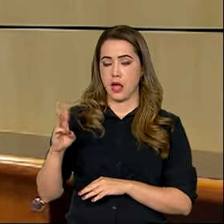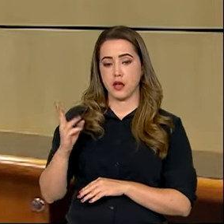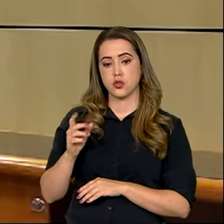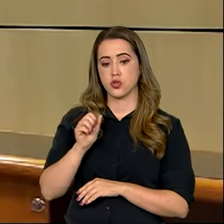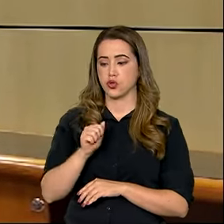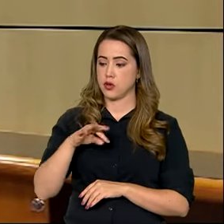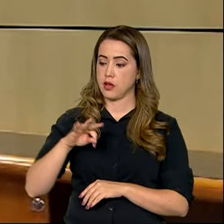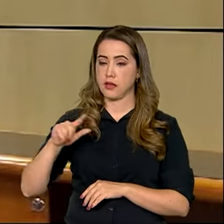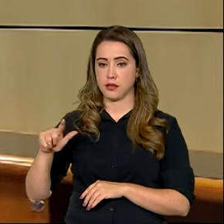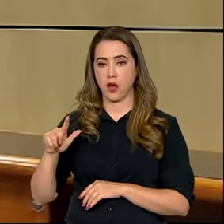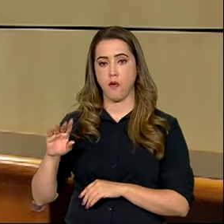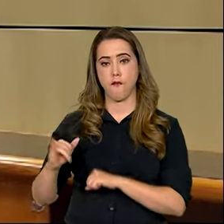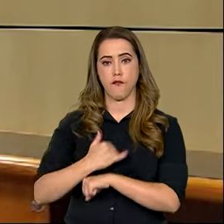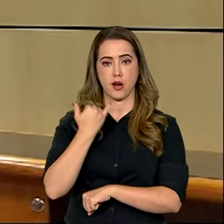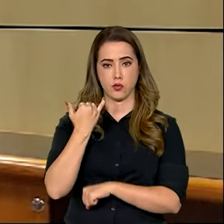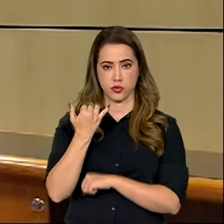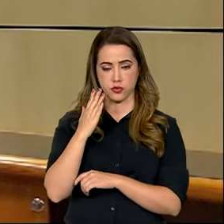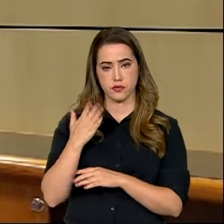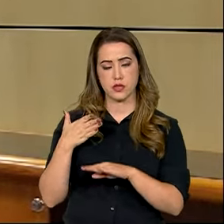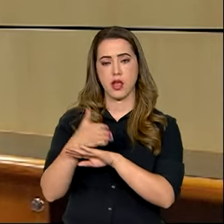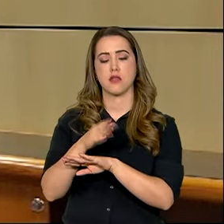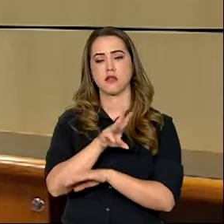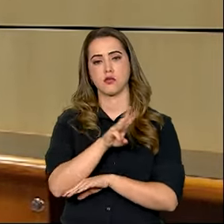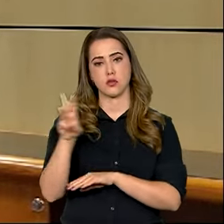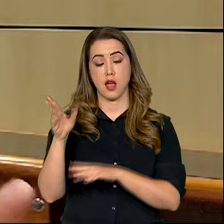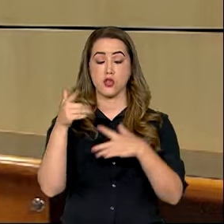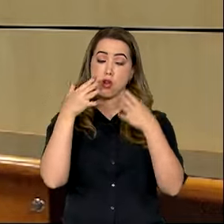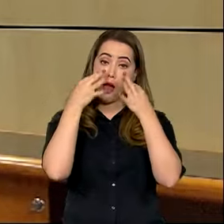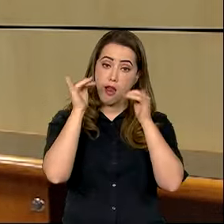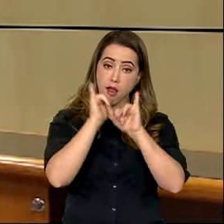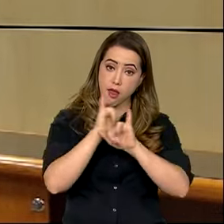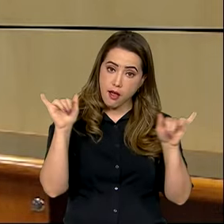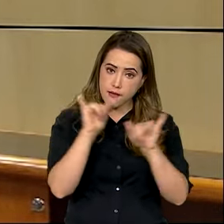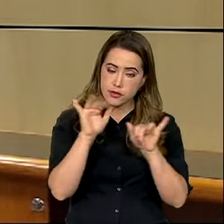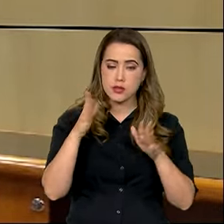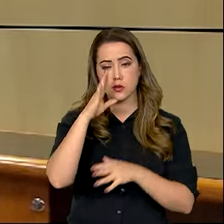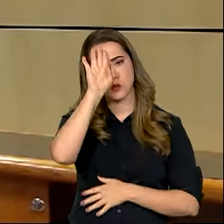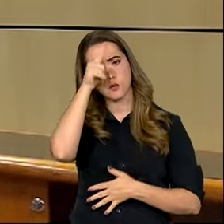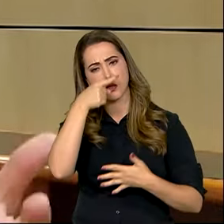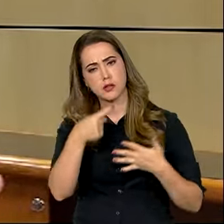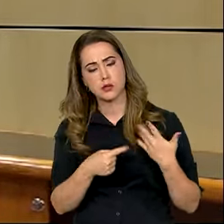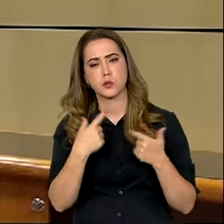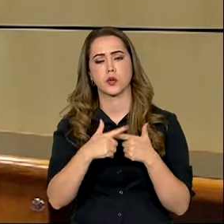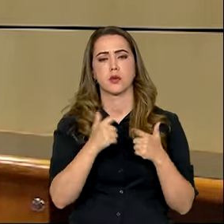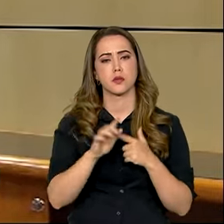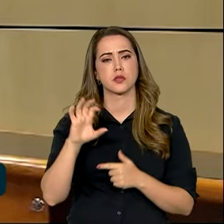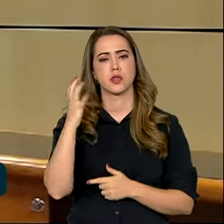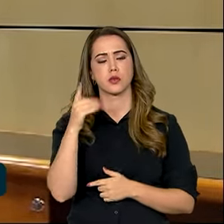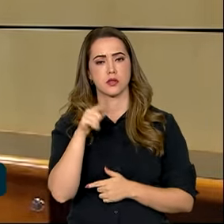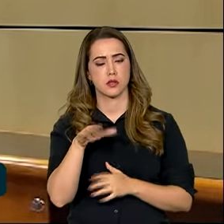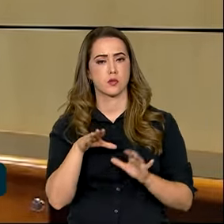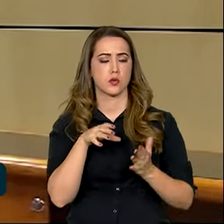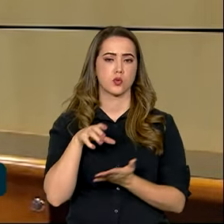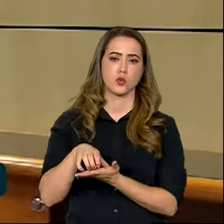Anatel Fraudes, vai chegar nesse portal que é alerta sobre as principais fraudes, o que está sendo feito pelos órgãos